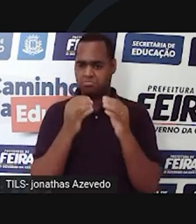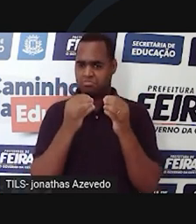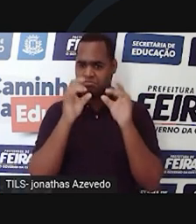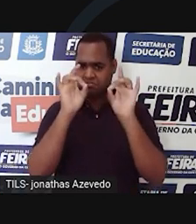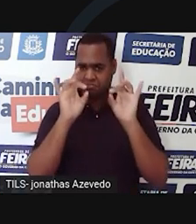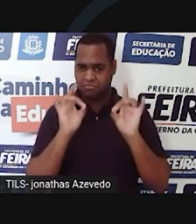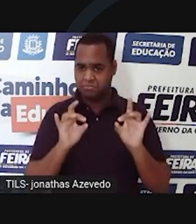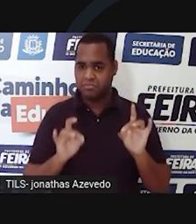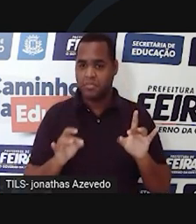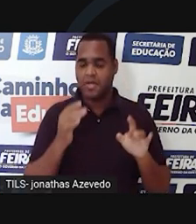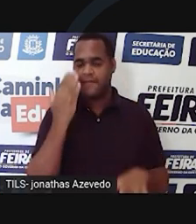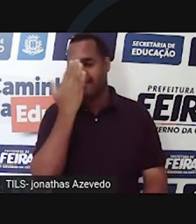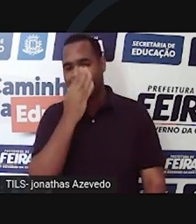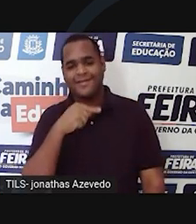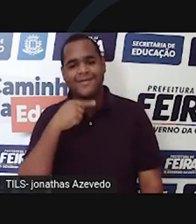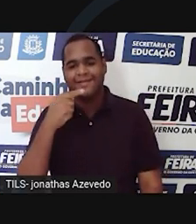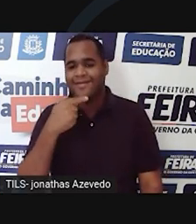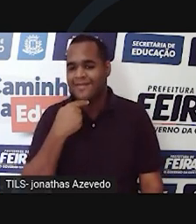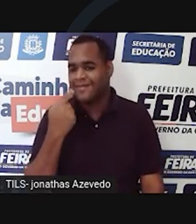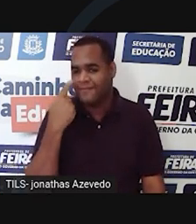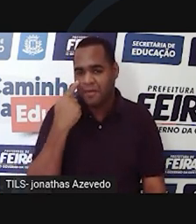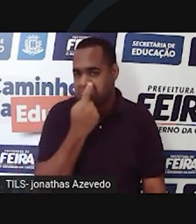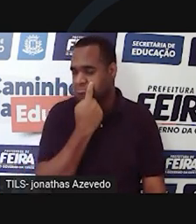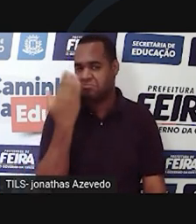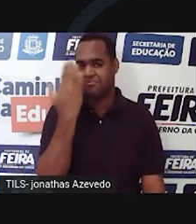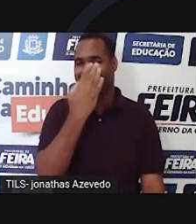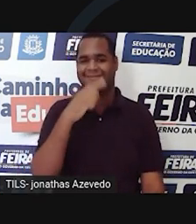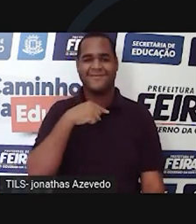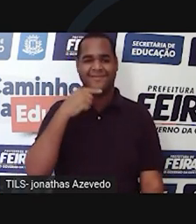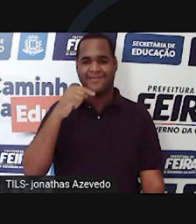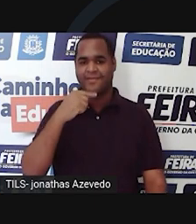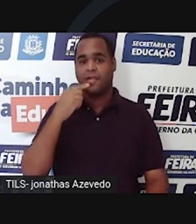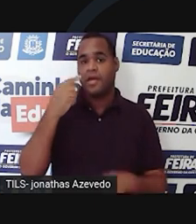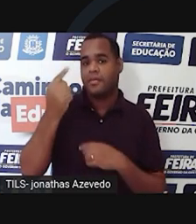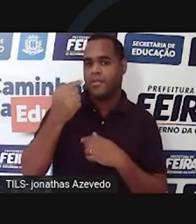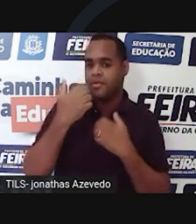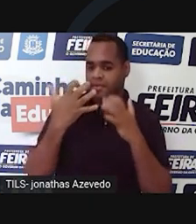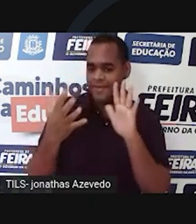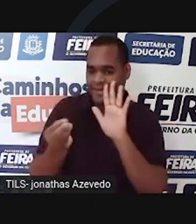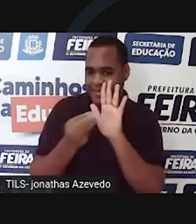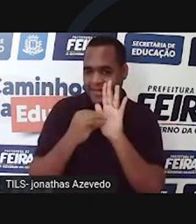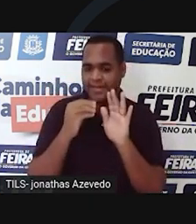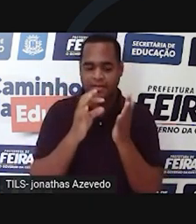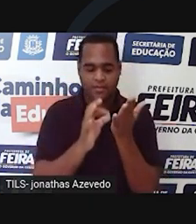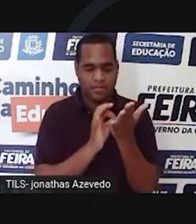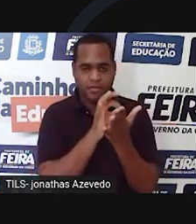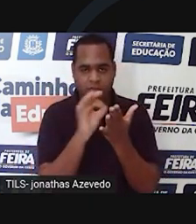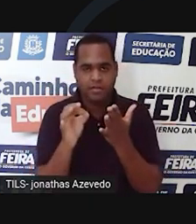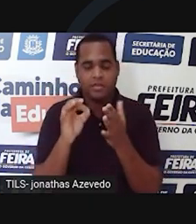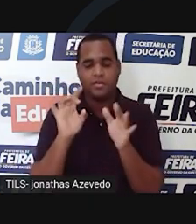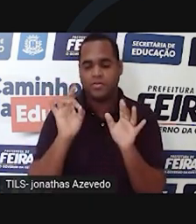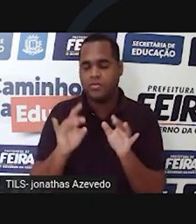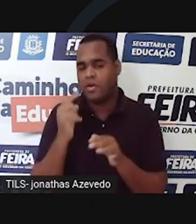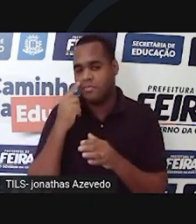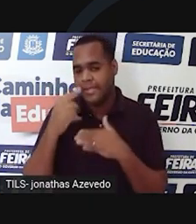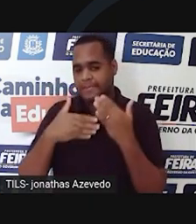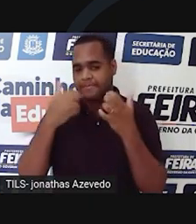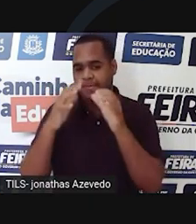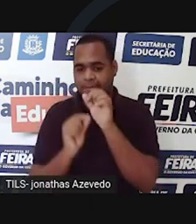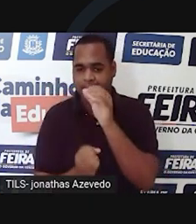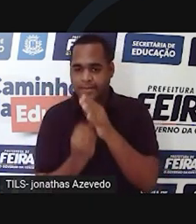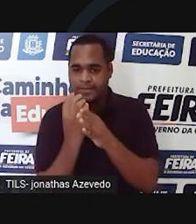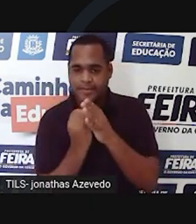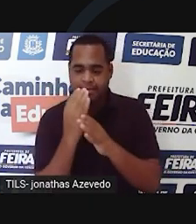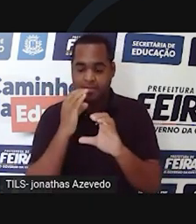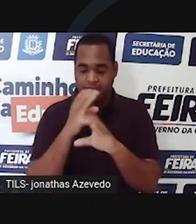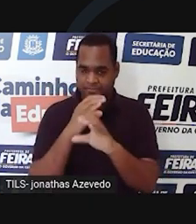que não podem ser analisadas a olho nu. É por isso que o primeiro registro de uma célula foi feito apenas após a criação dos